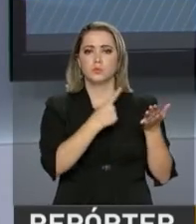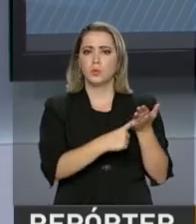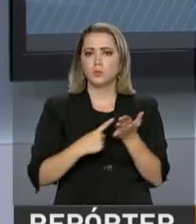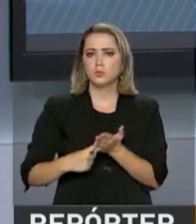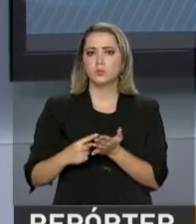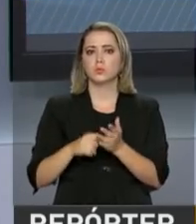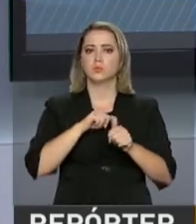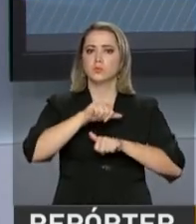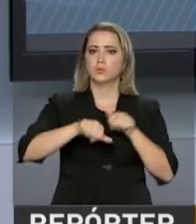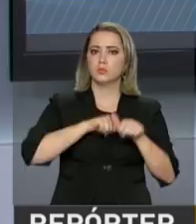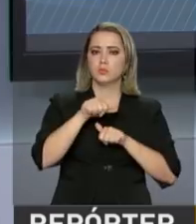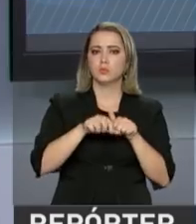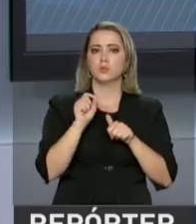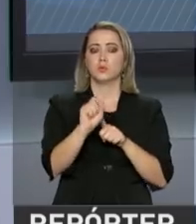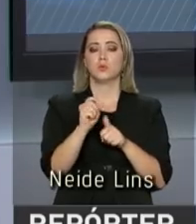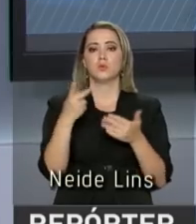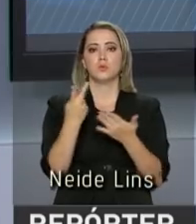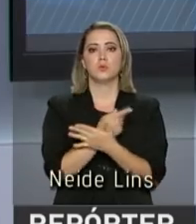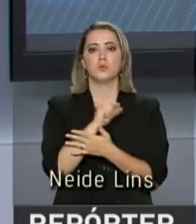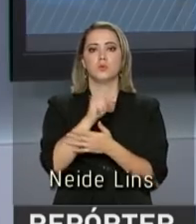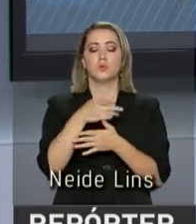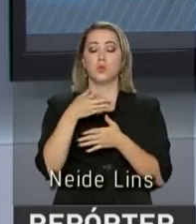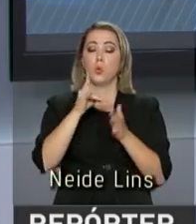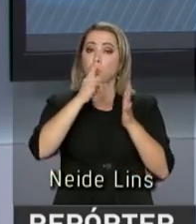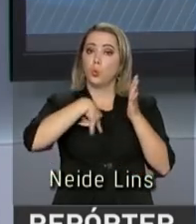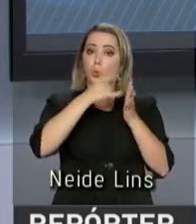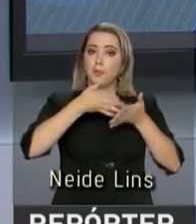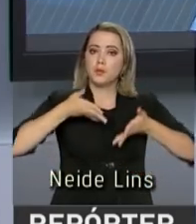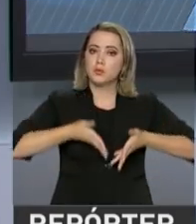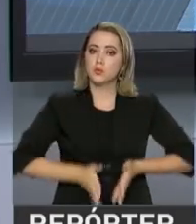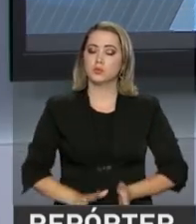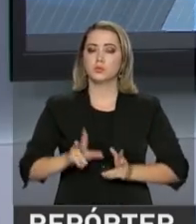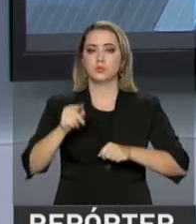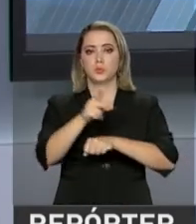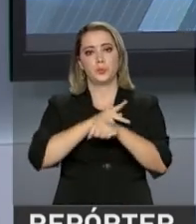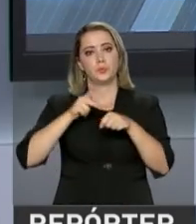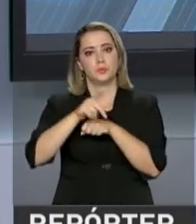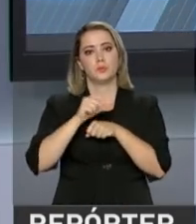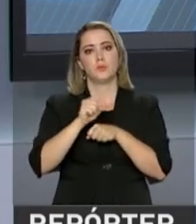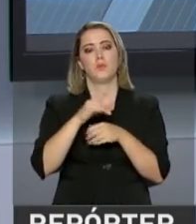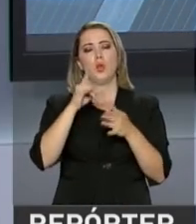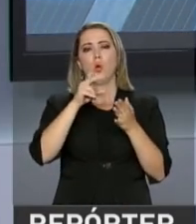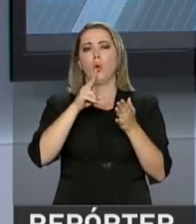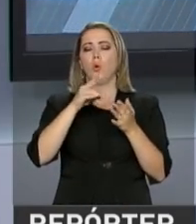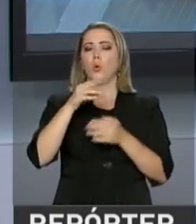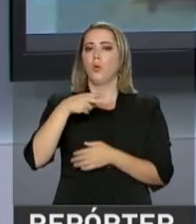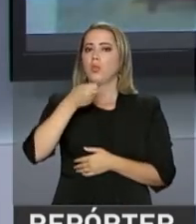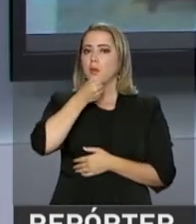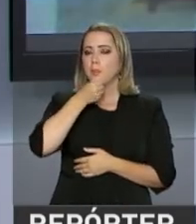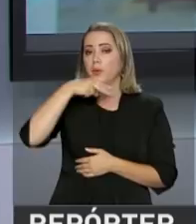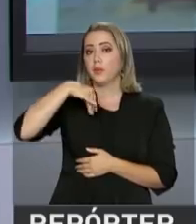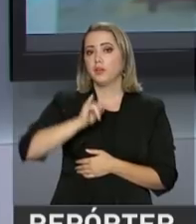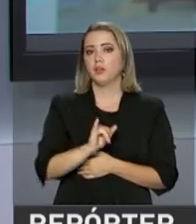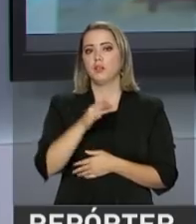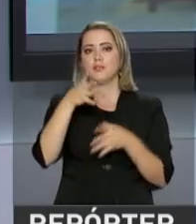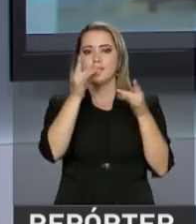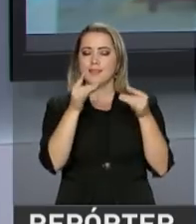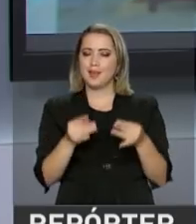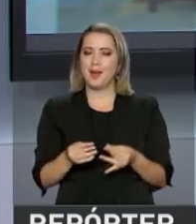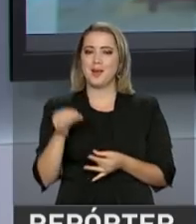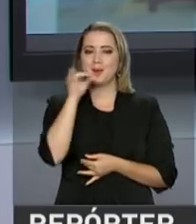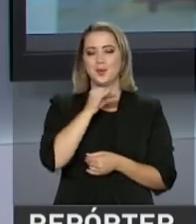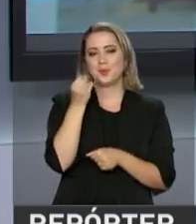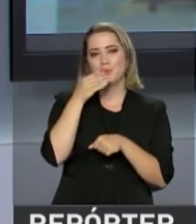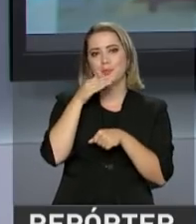provisória que modifica a forma como são feitos os registros de nascimento em todo o país. O repórter Ney Pereira tem os detalhes para a gente.